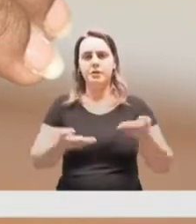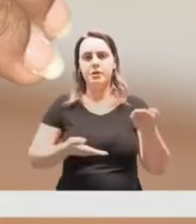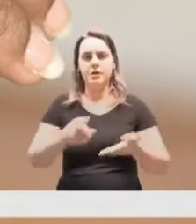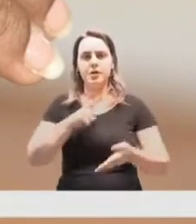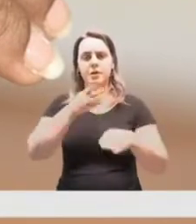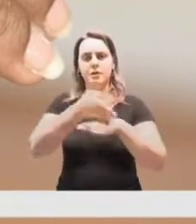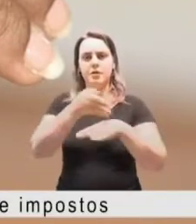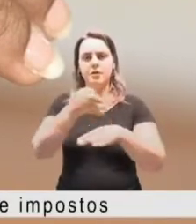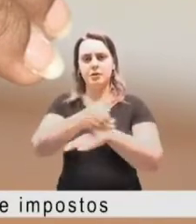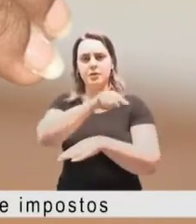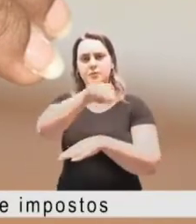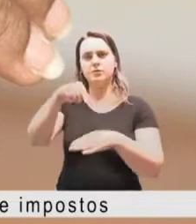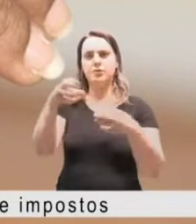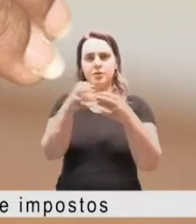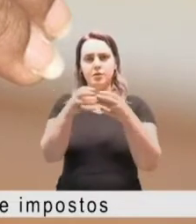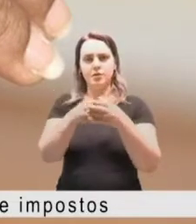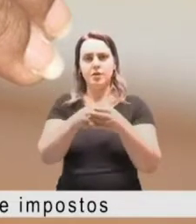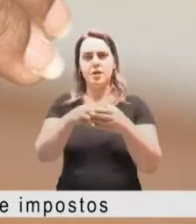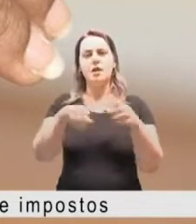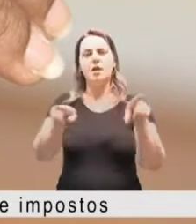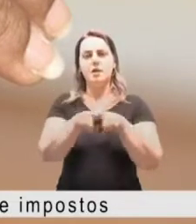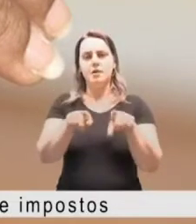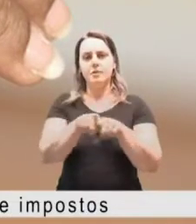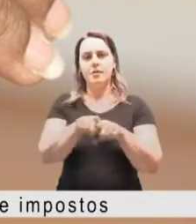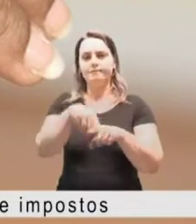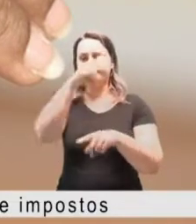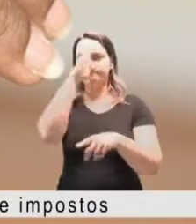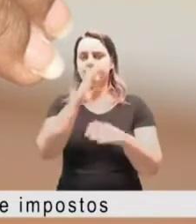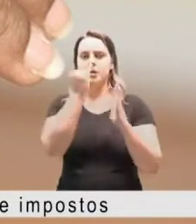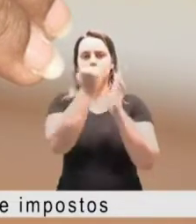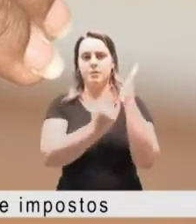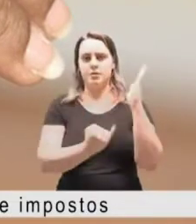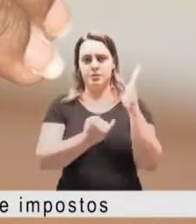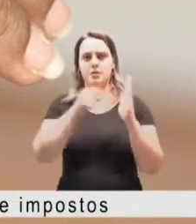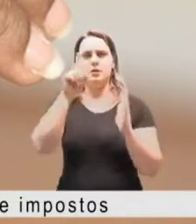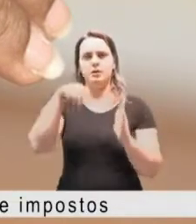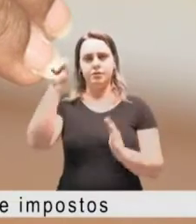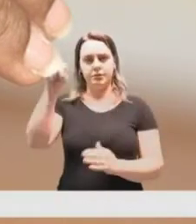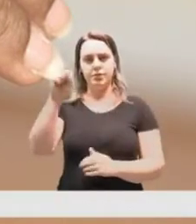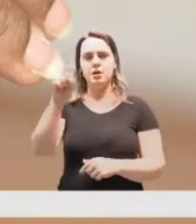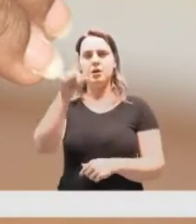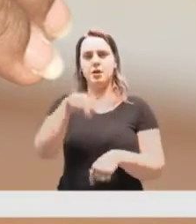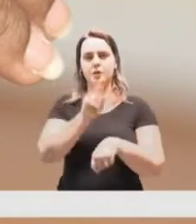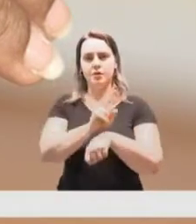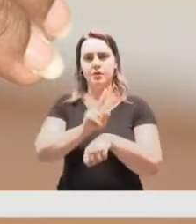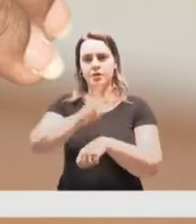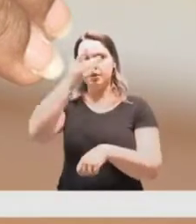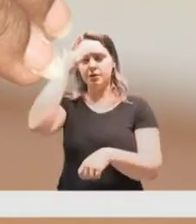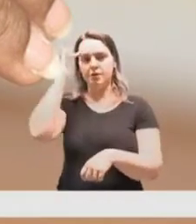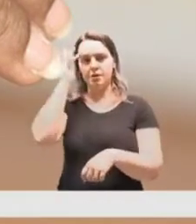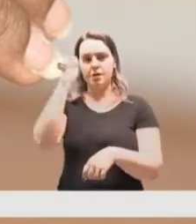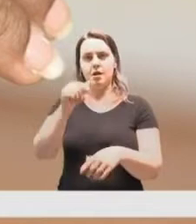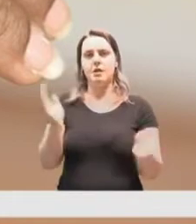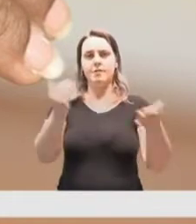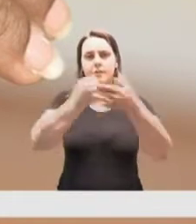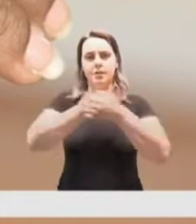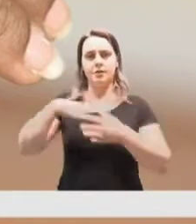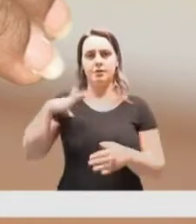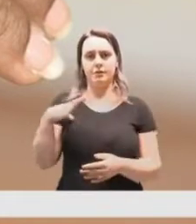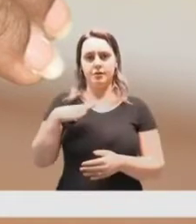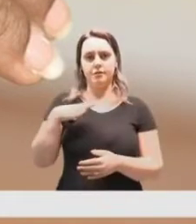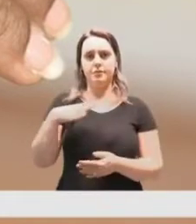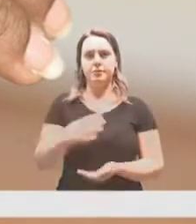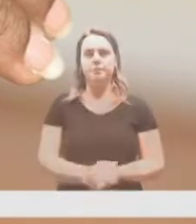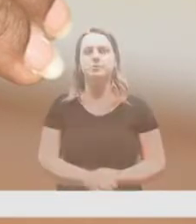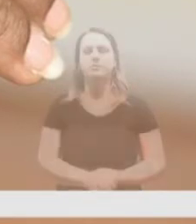clubes de servir que participarem deste programa também serão isentos de impostos. Isto sim é cuidar das pessoas,